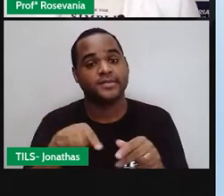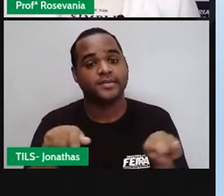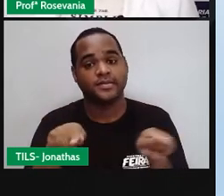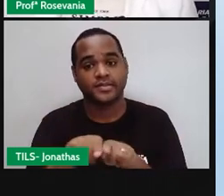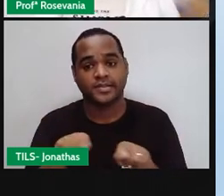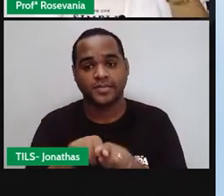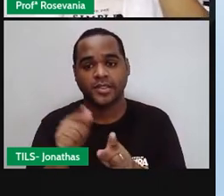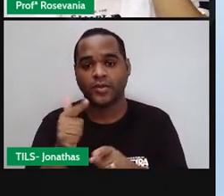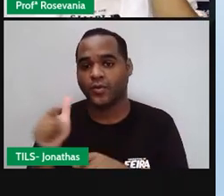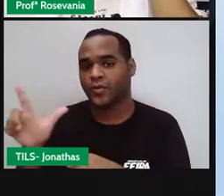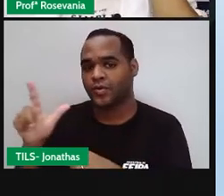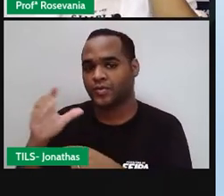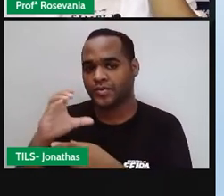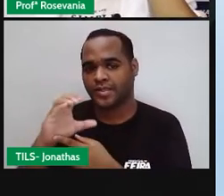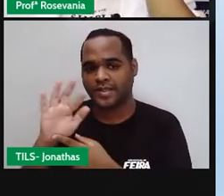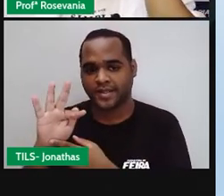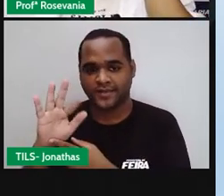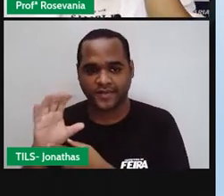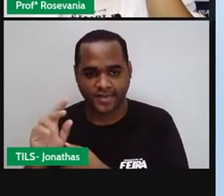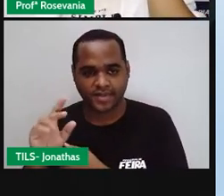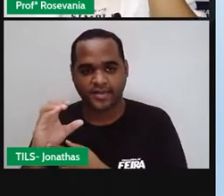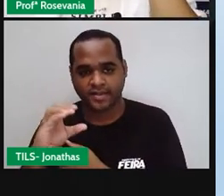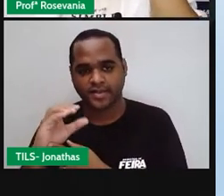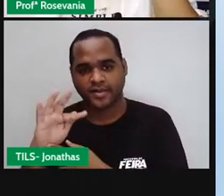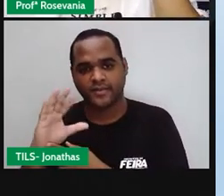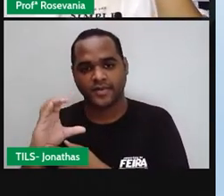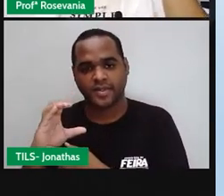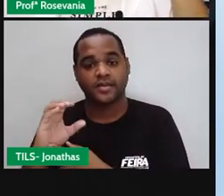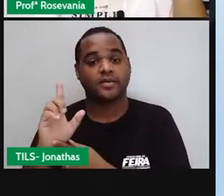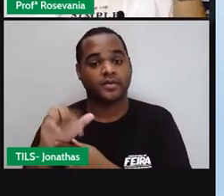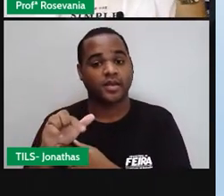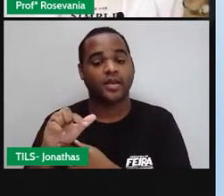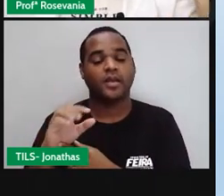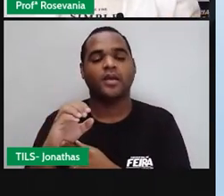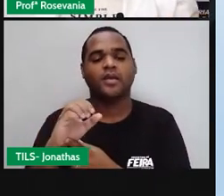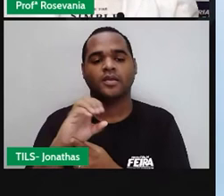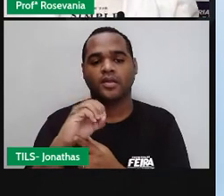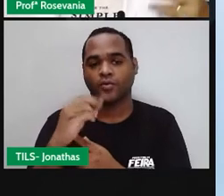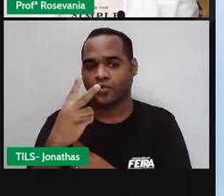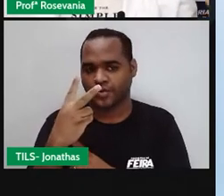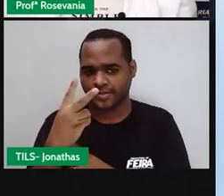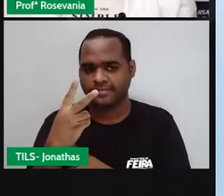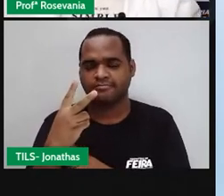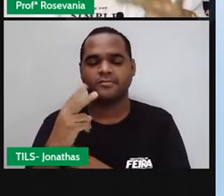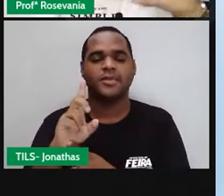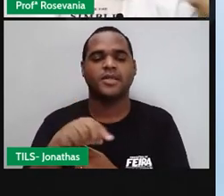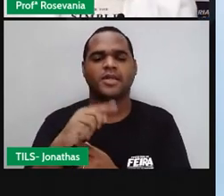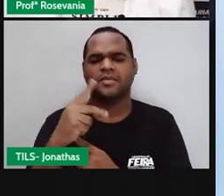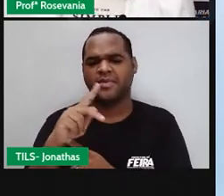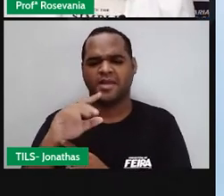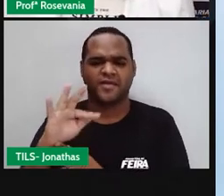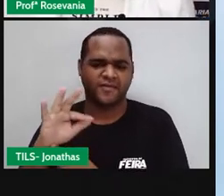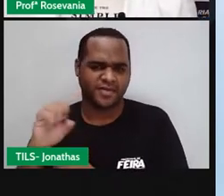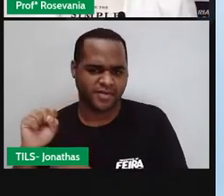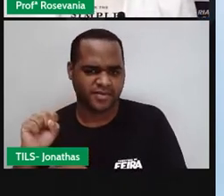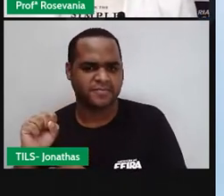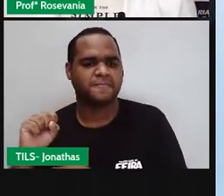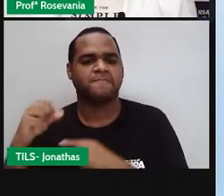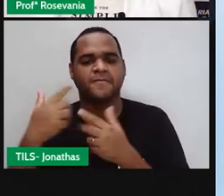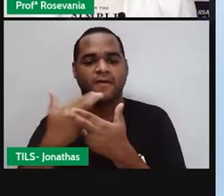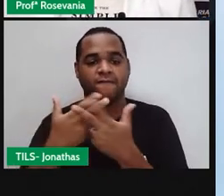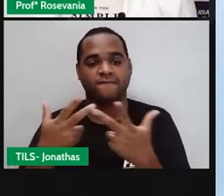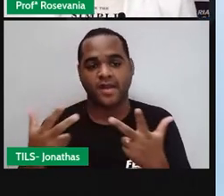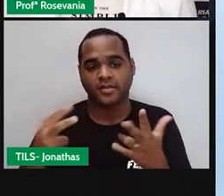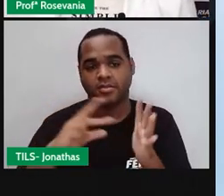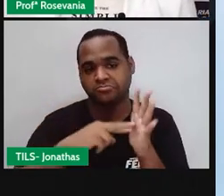aqui, gente tá representando o CF6, que é o clorofluor carbono, né, tem os PF6, né, tem uma série de variação na